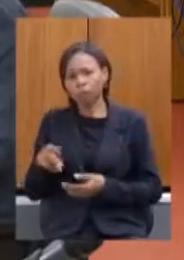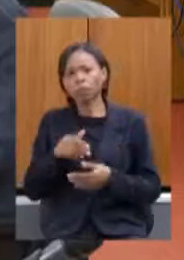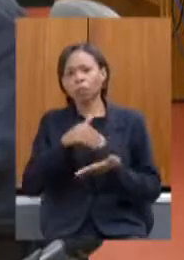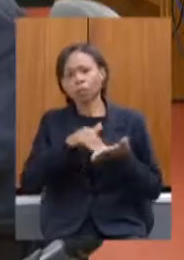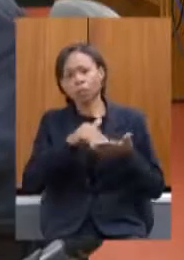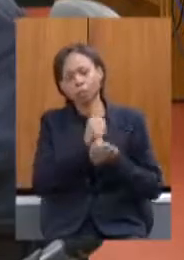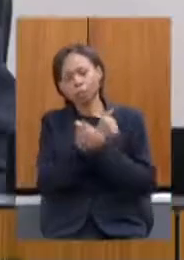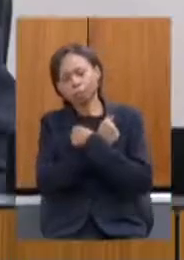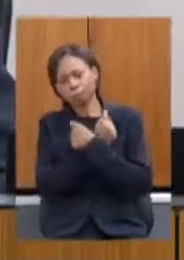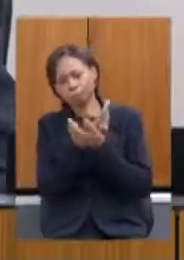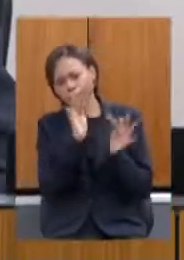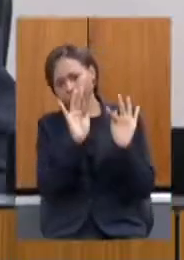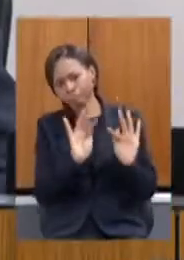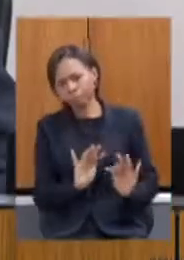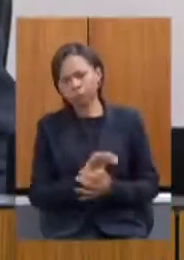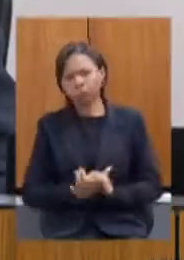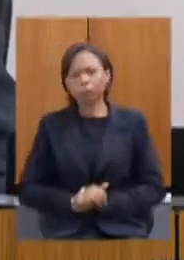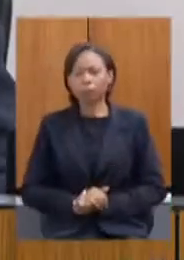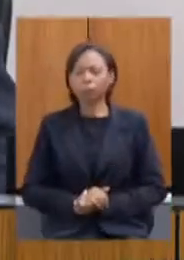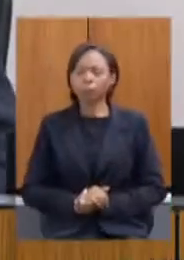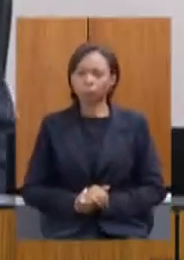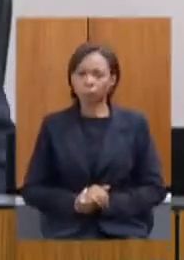aí secretário